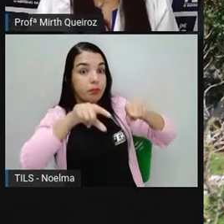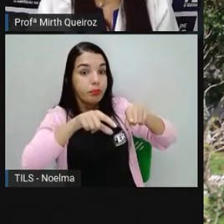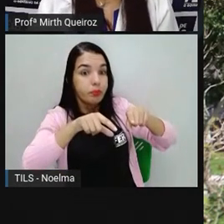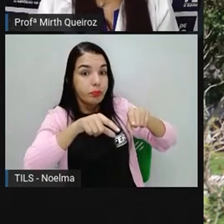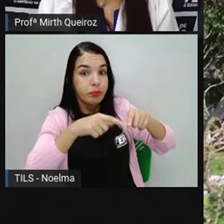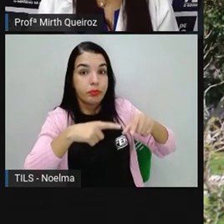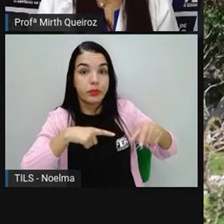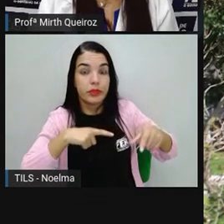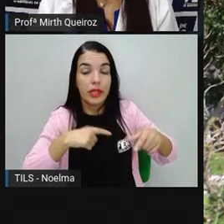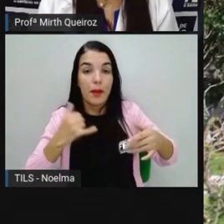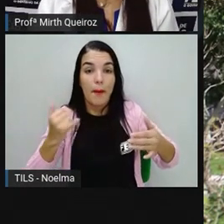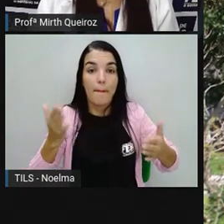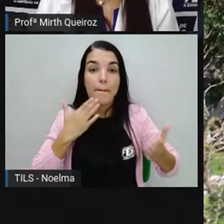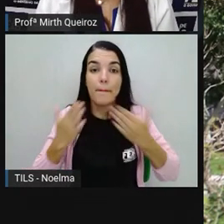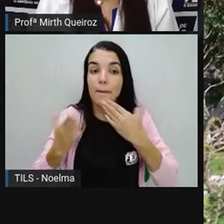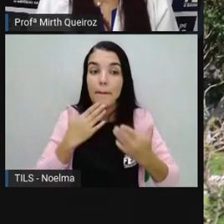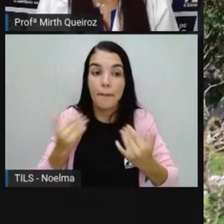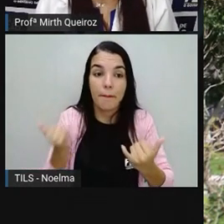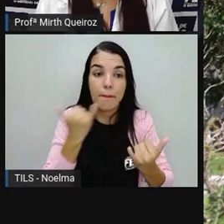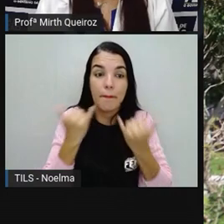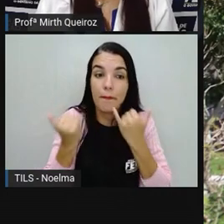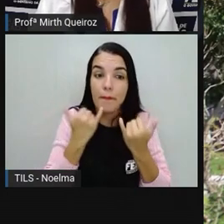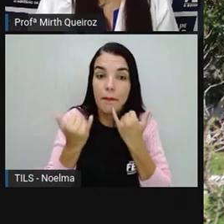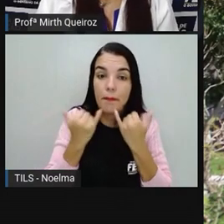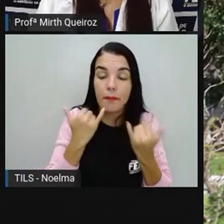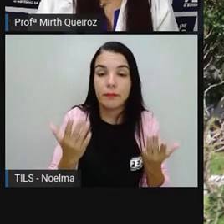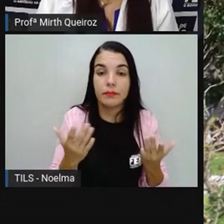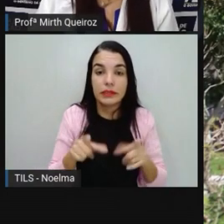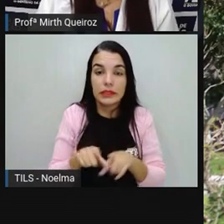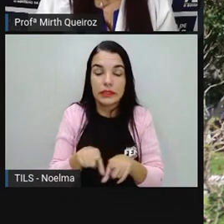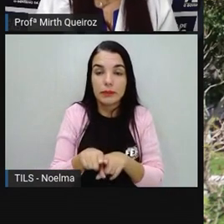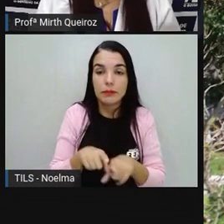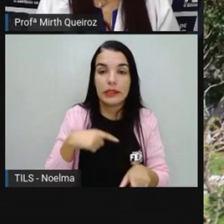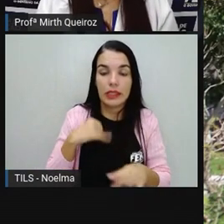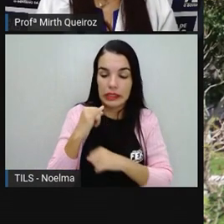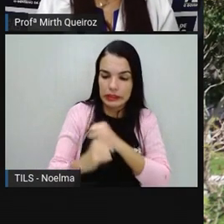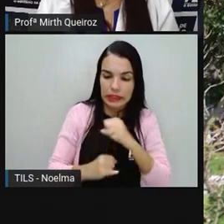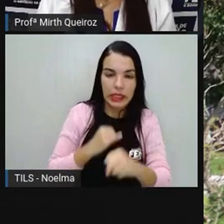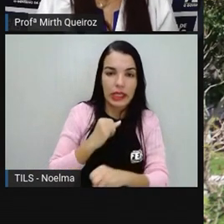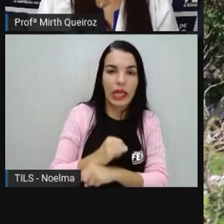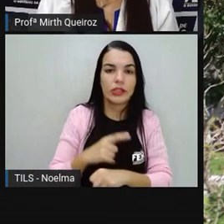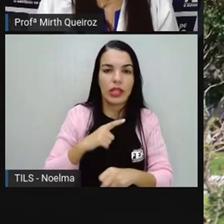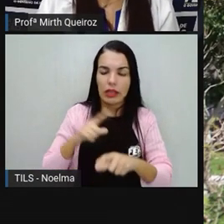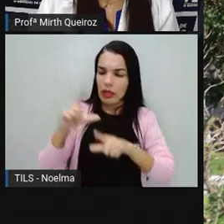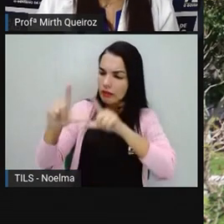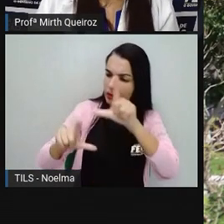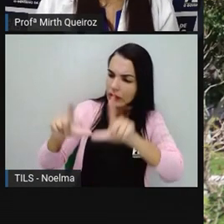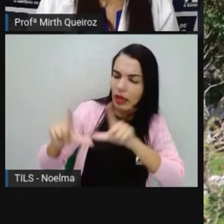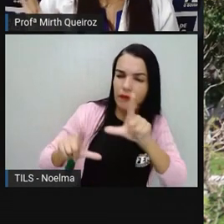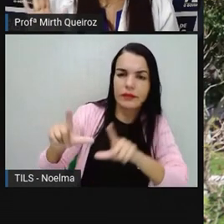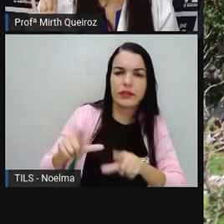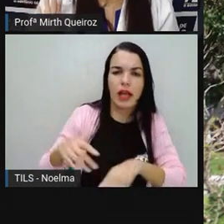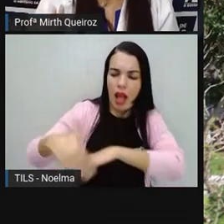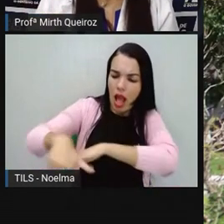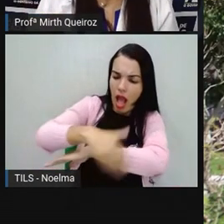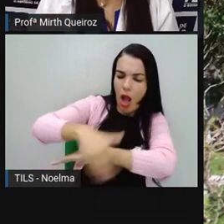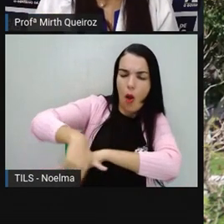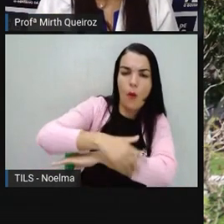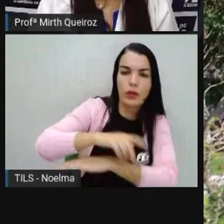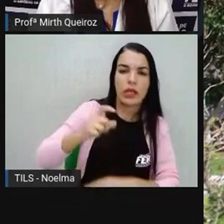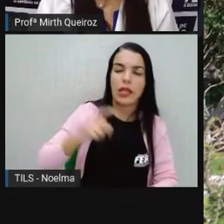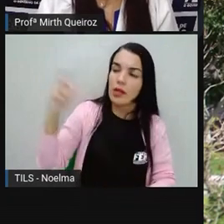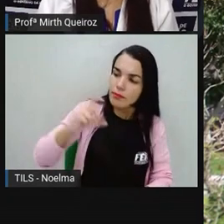placas de trânsito. Na internet, vocês veem imagens. Na televisão. Nas ruas também tem as